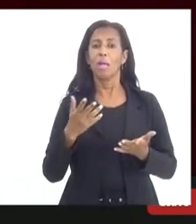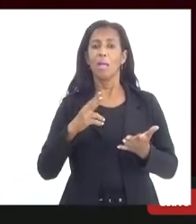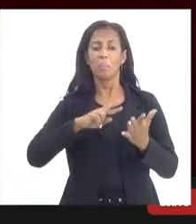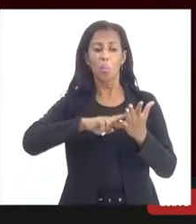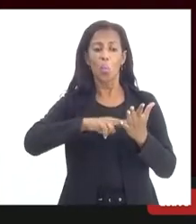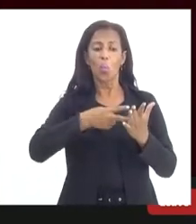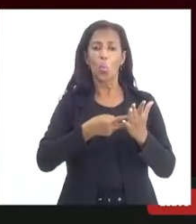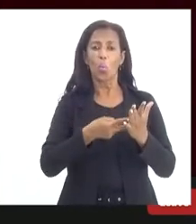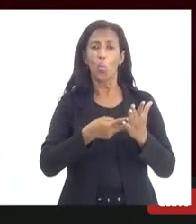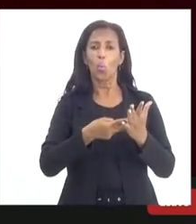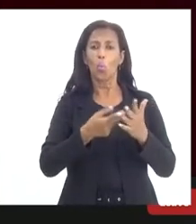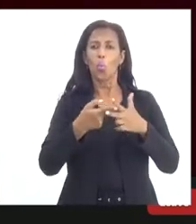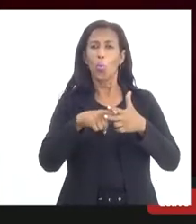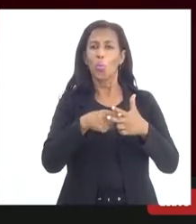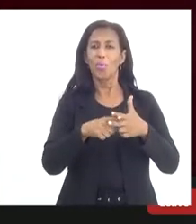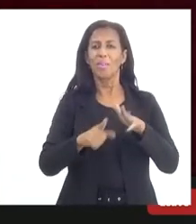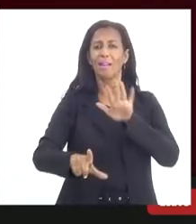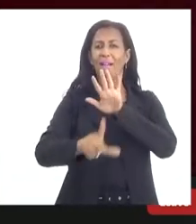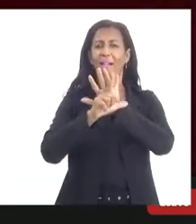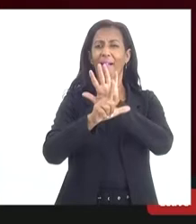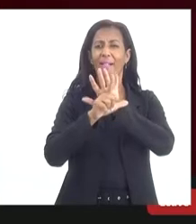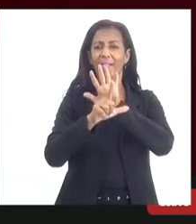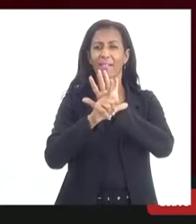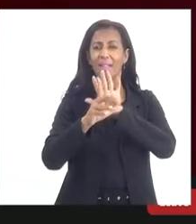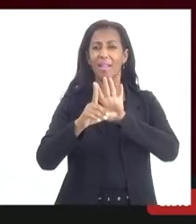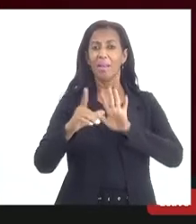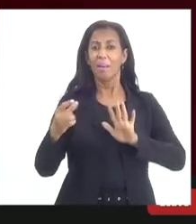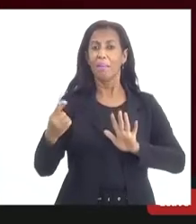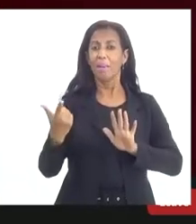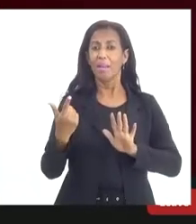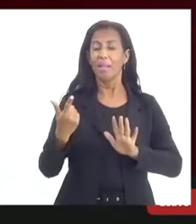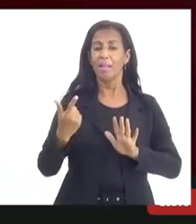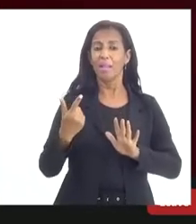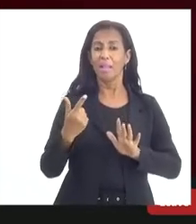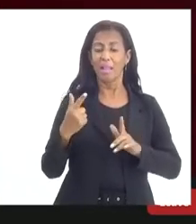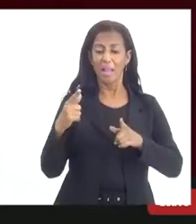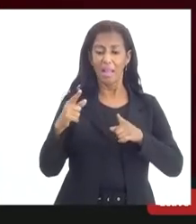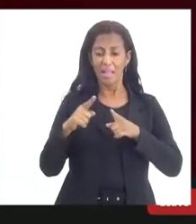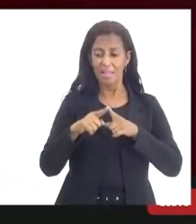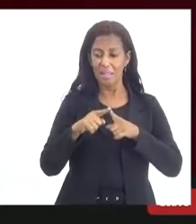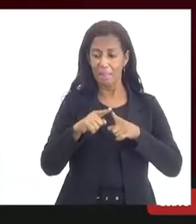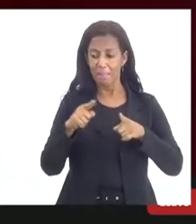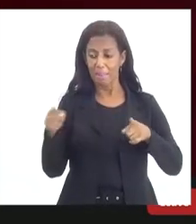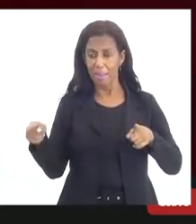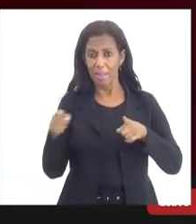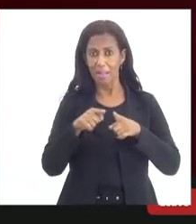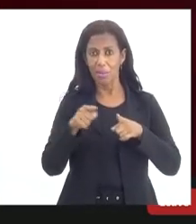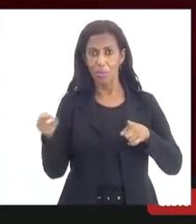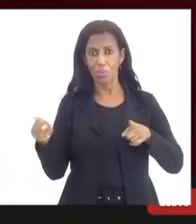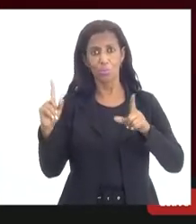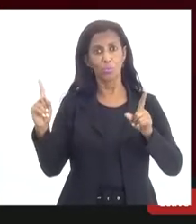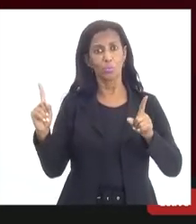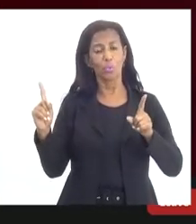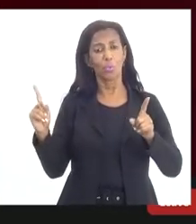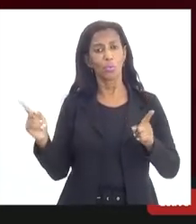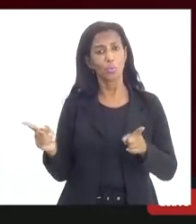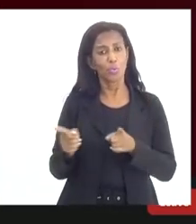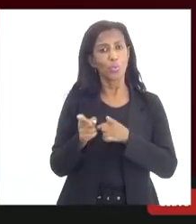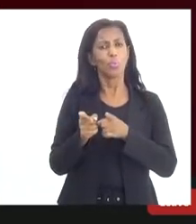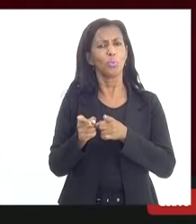se deixe para que se diminua esse prazo né confesso a senhora que vou até ver como se